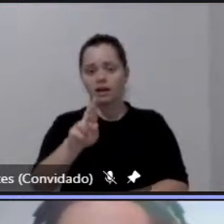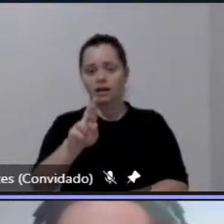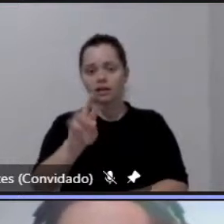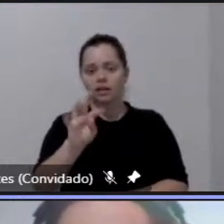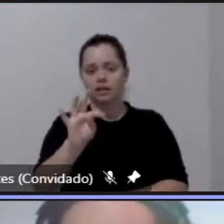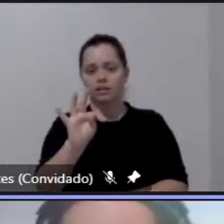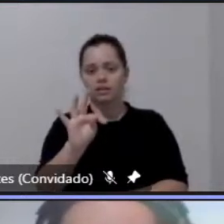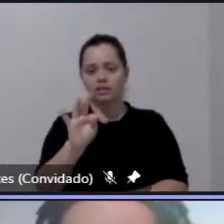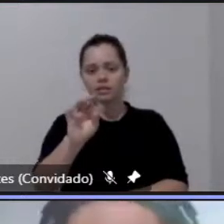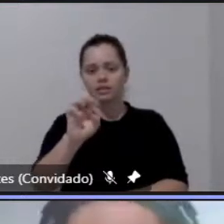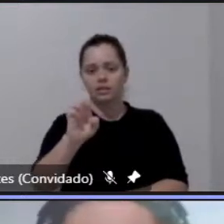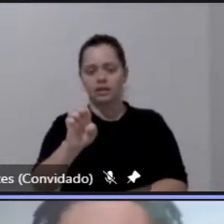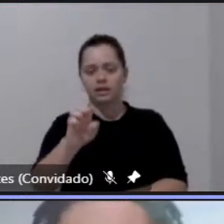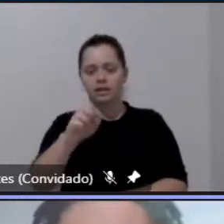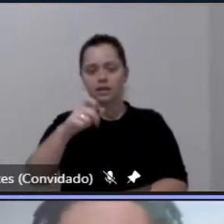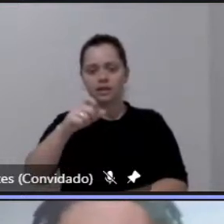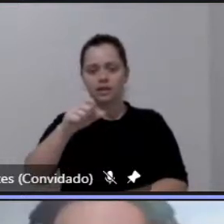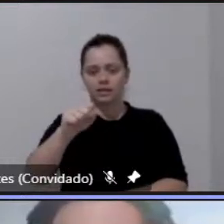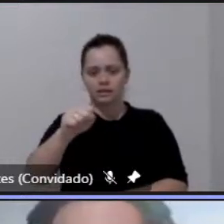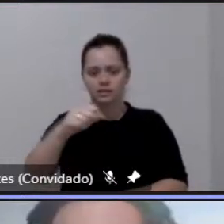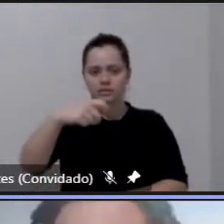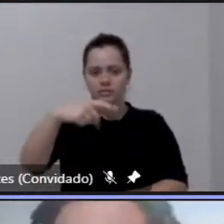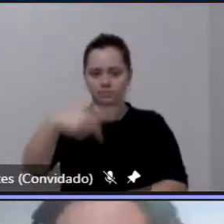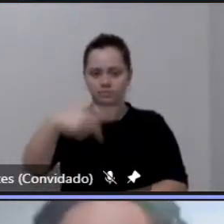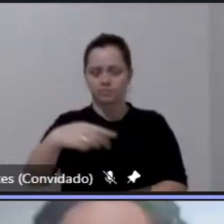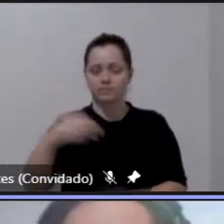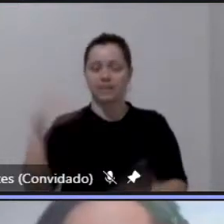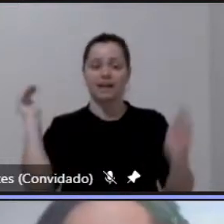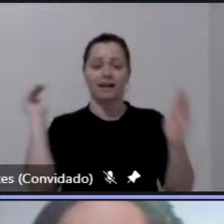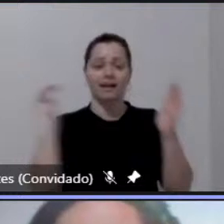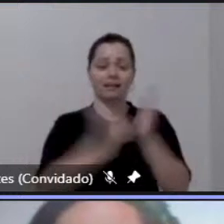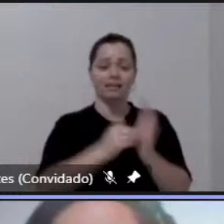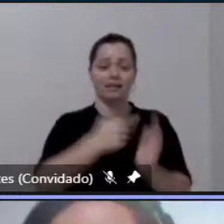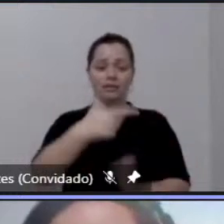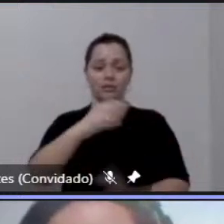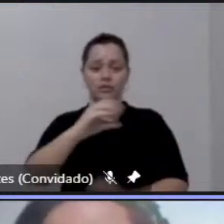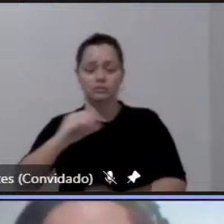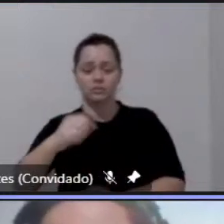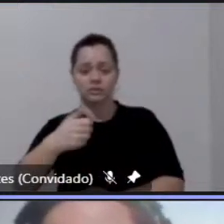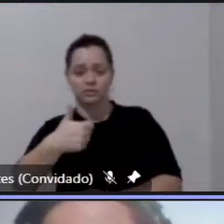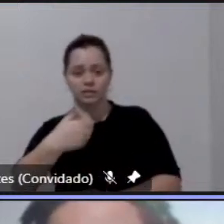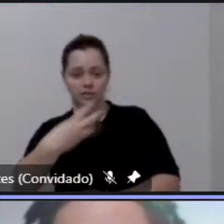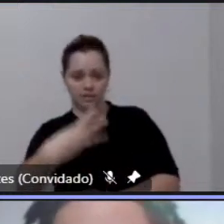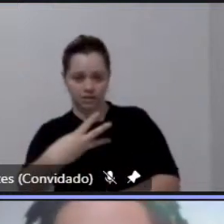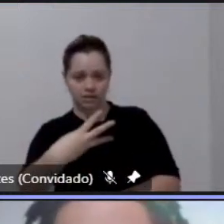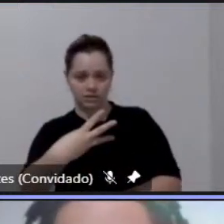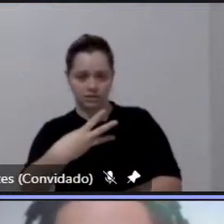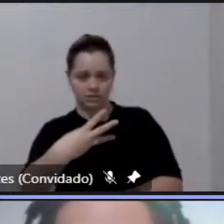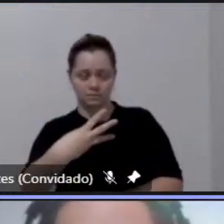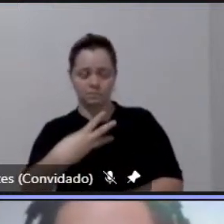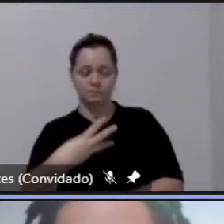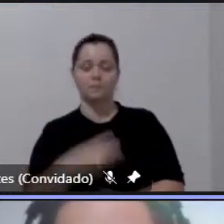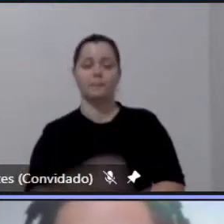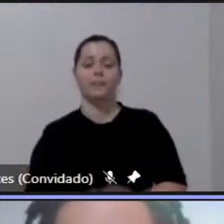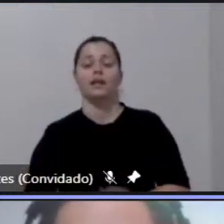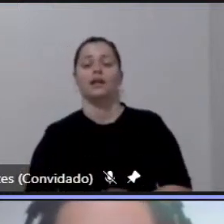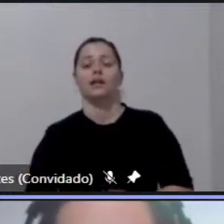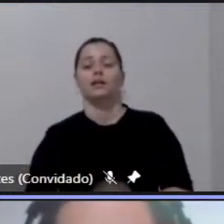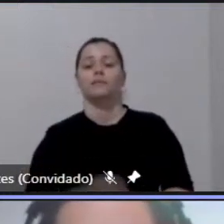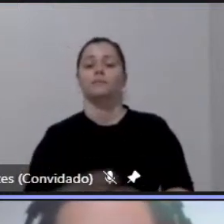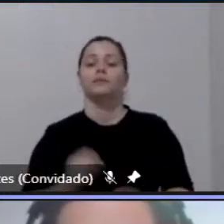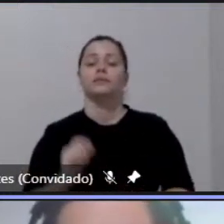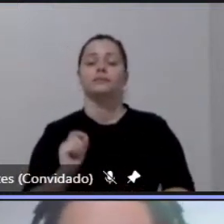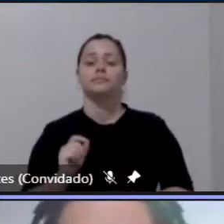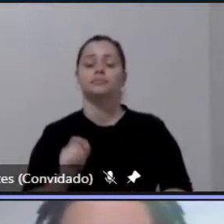até 2013 quando passou a partir da criação da região